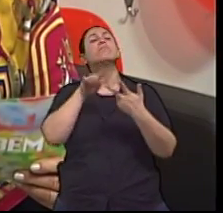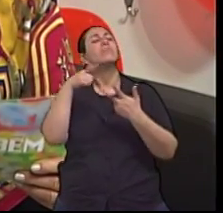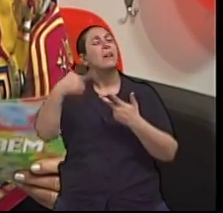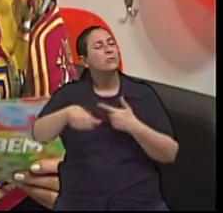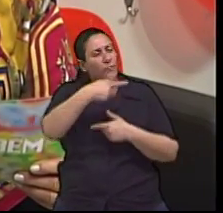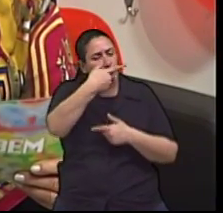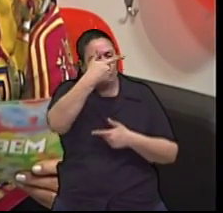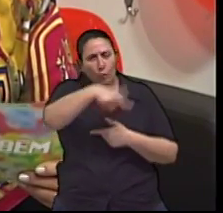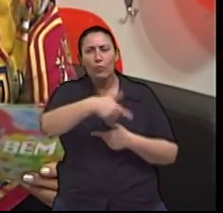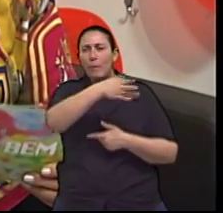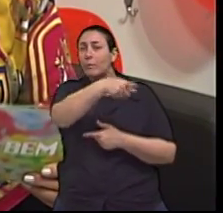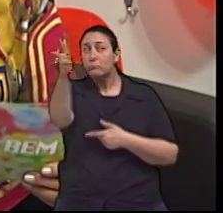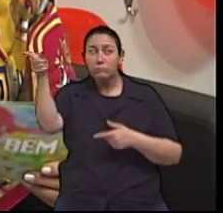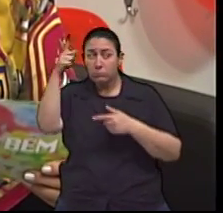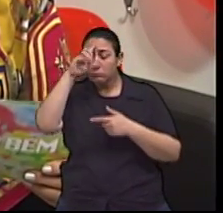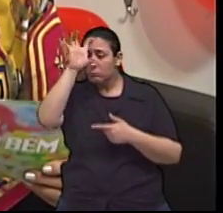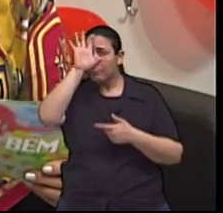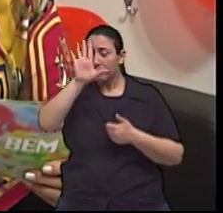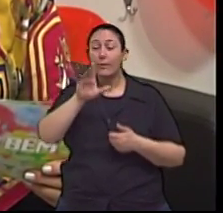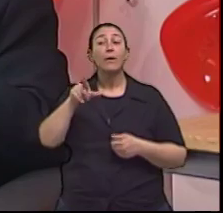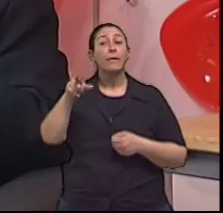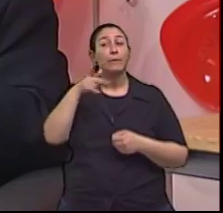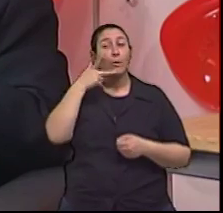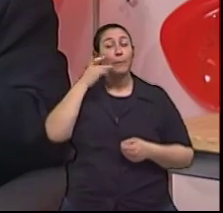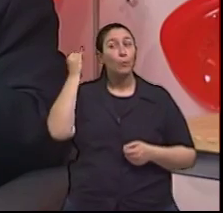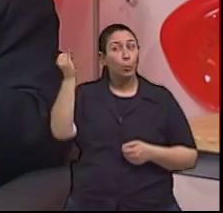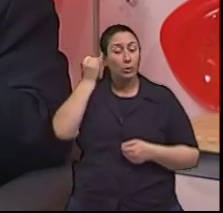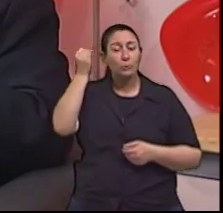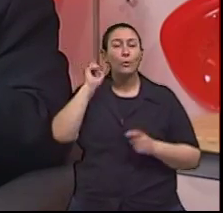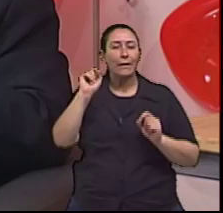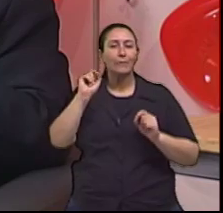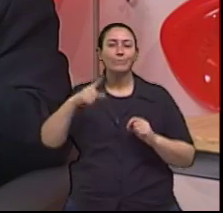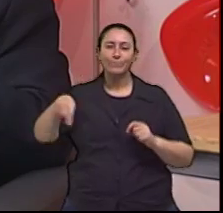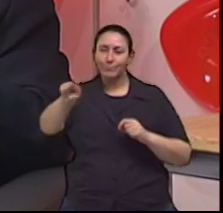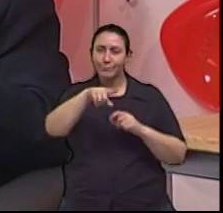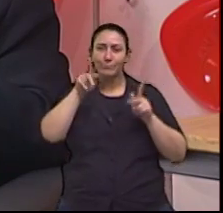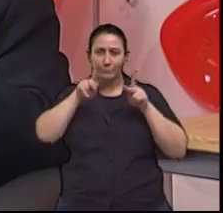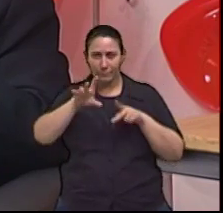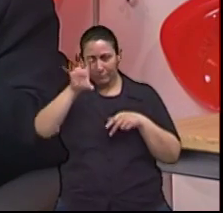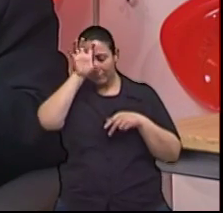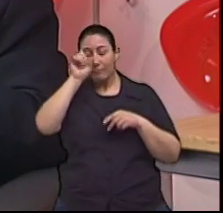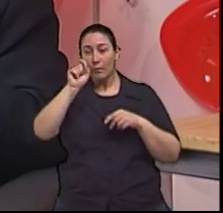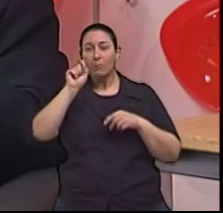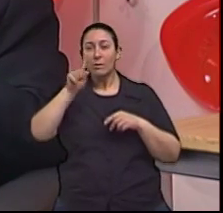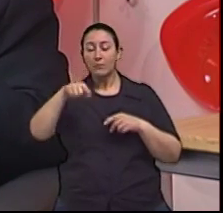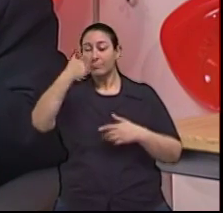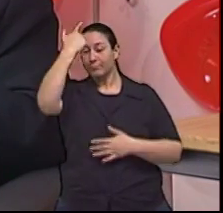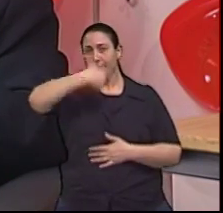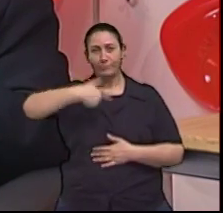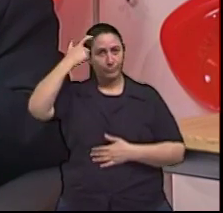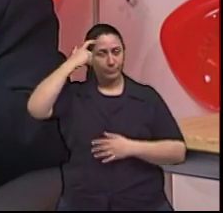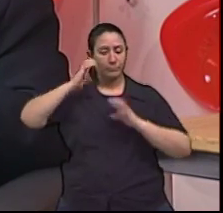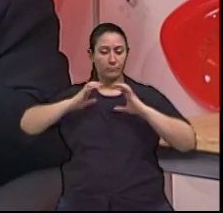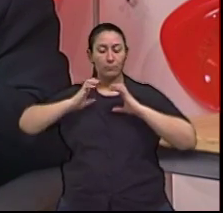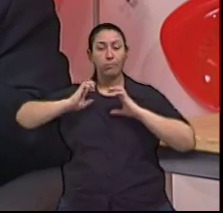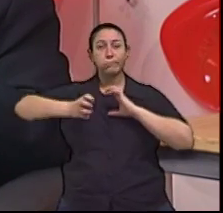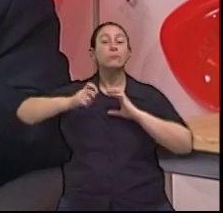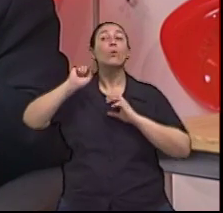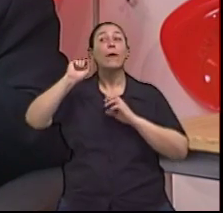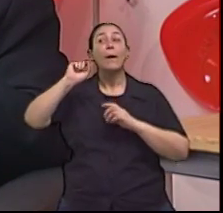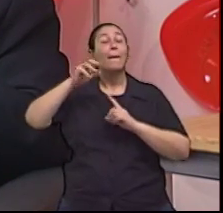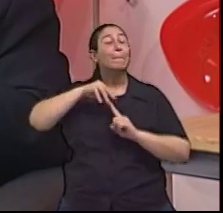Vamos repetir aí para o pessoal prestar atenção. O principal fator de risco, Isabel, para a demência vascular é a hipertensão, né?